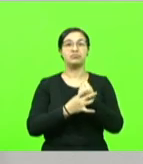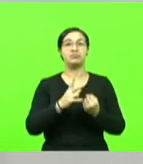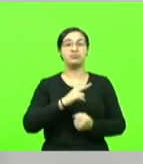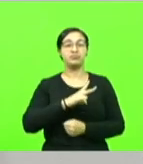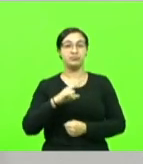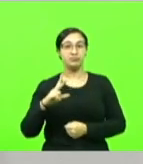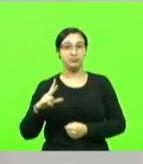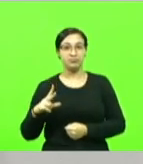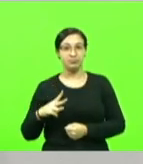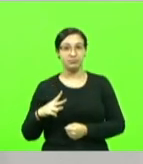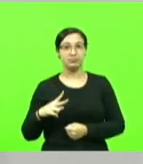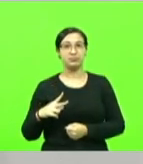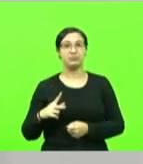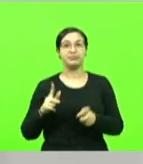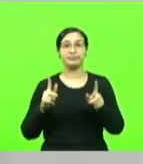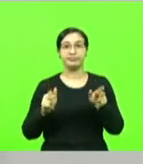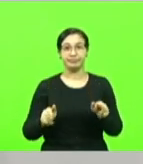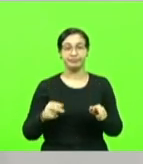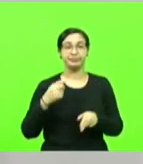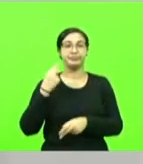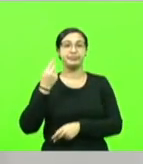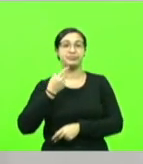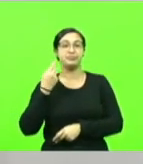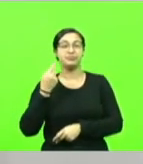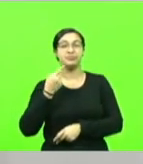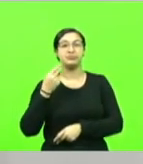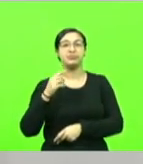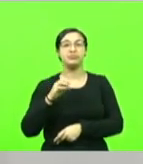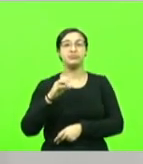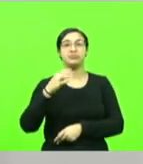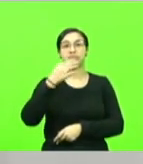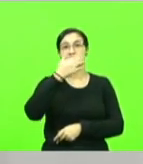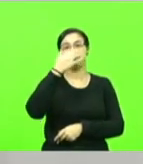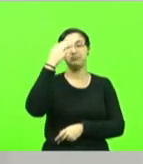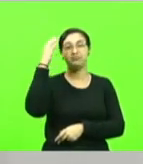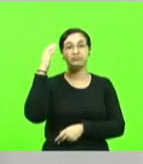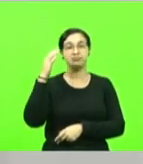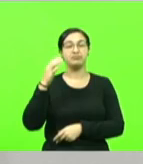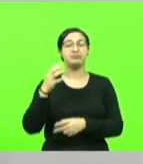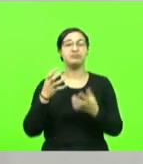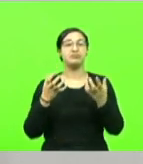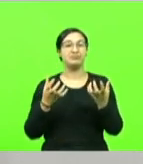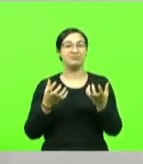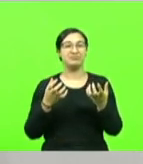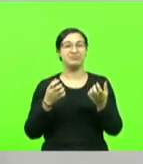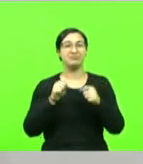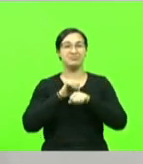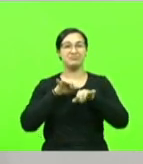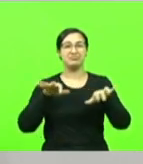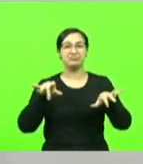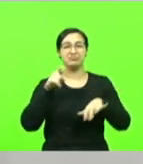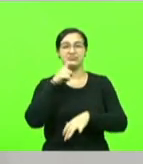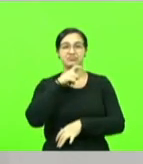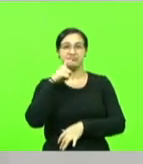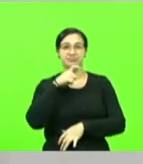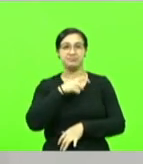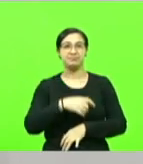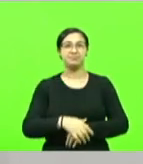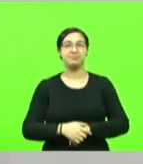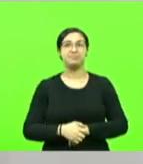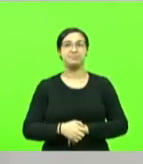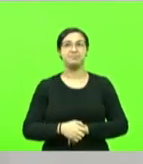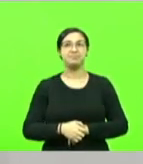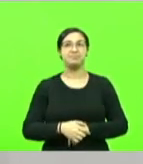como o deputado coronel tentou emplacar esta mentira. E a proposta do